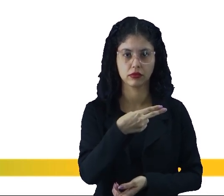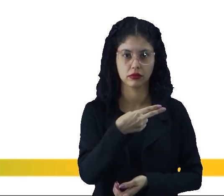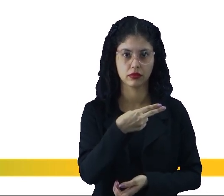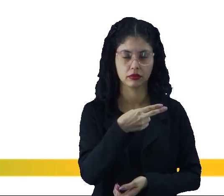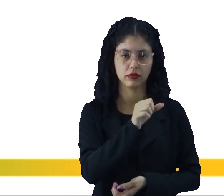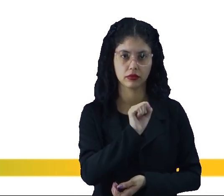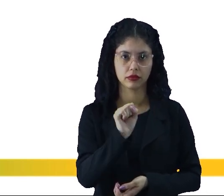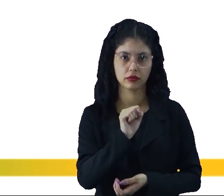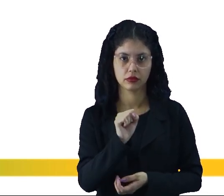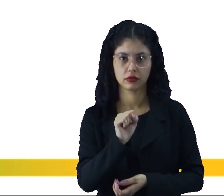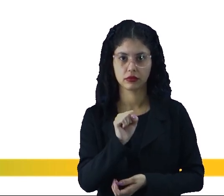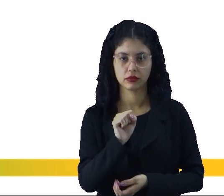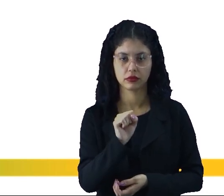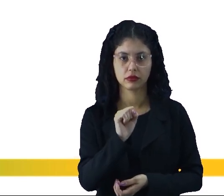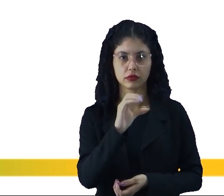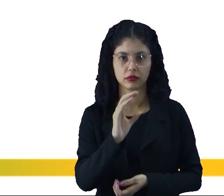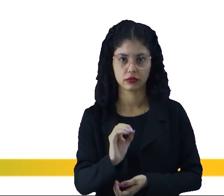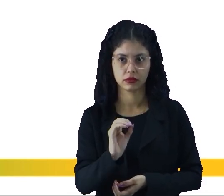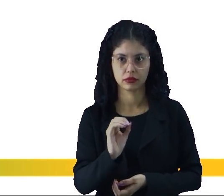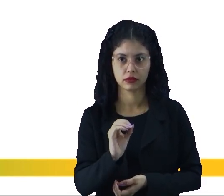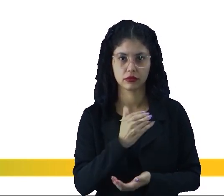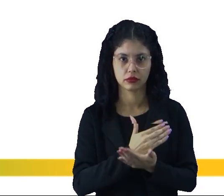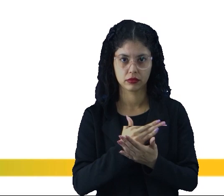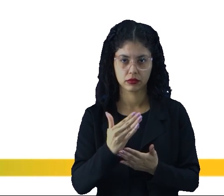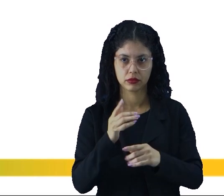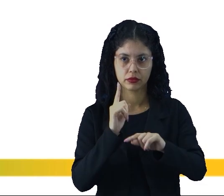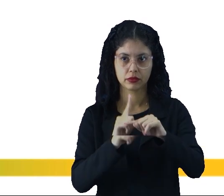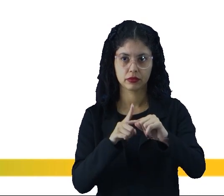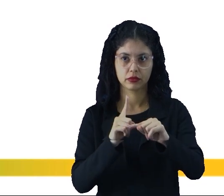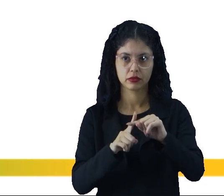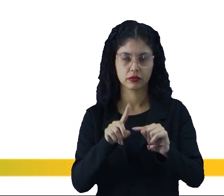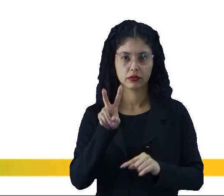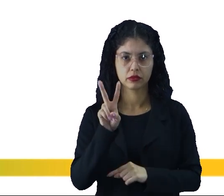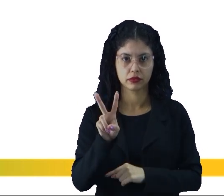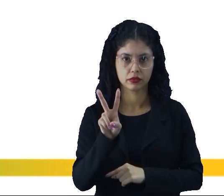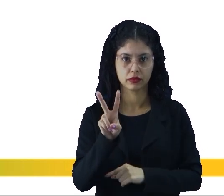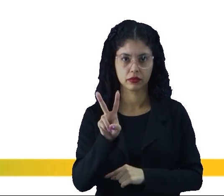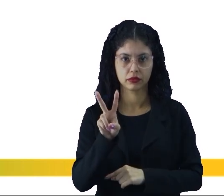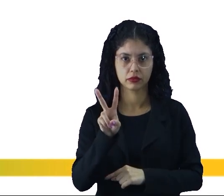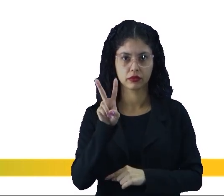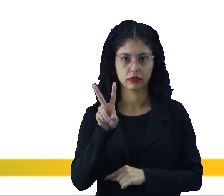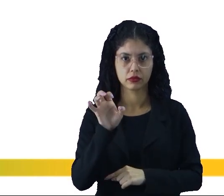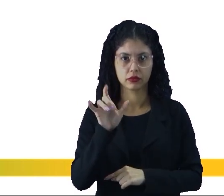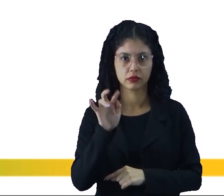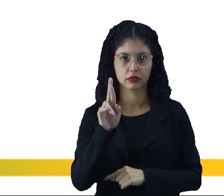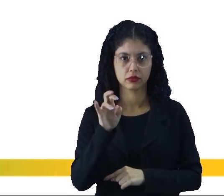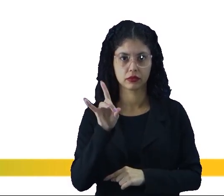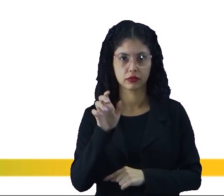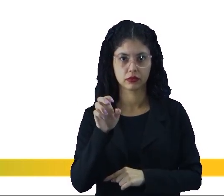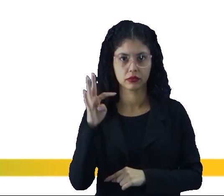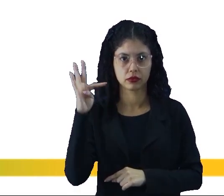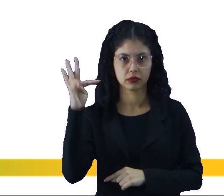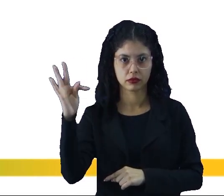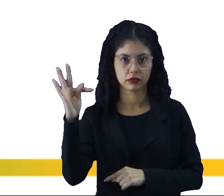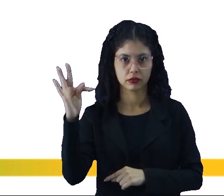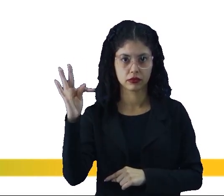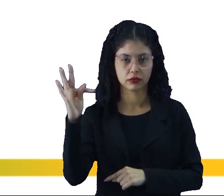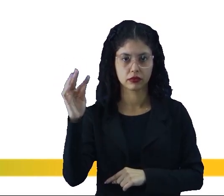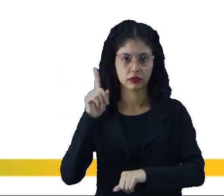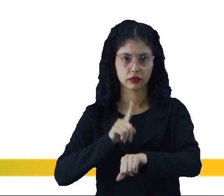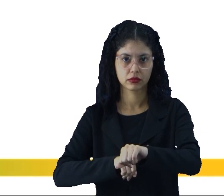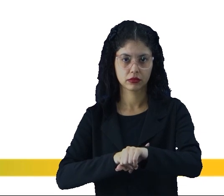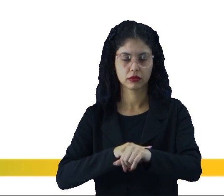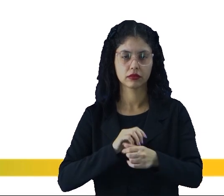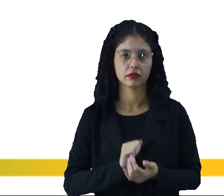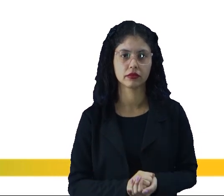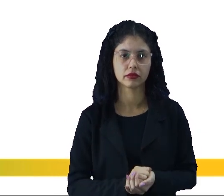final, igual a S0, que é a posição inicial, mais o V, que é a velocidade, vezes o tempo.